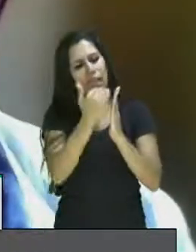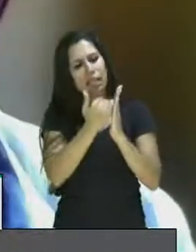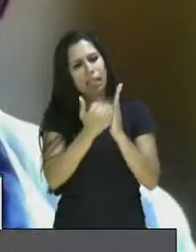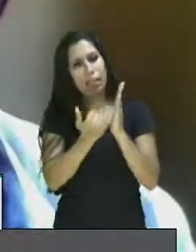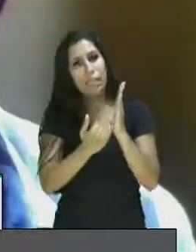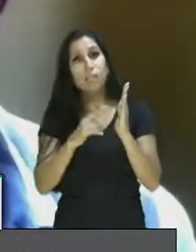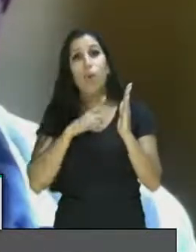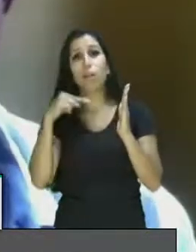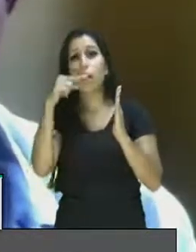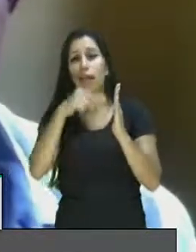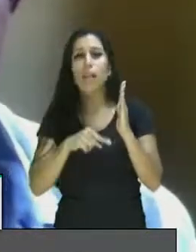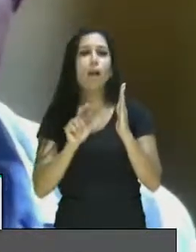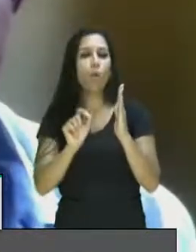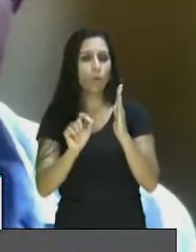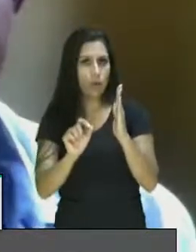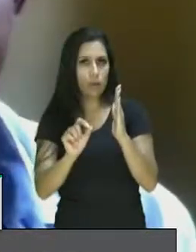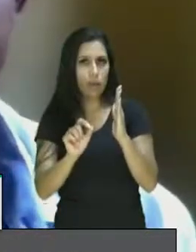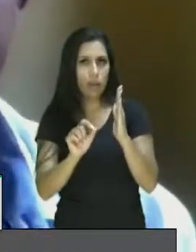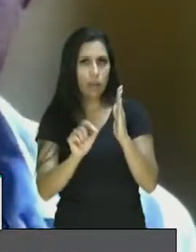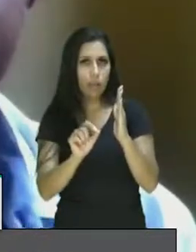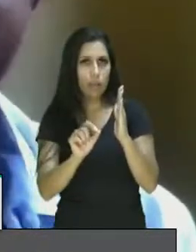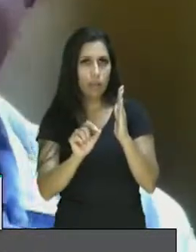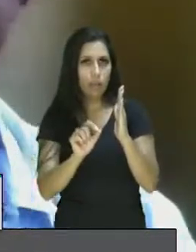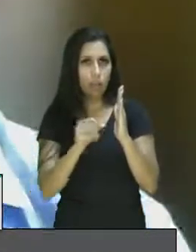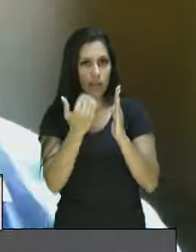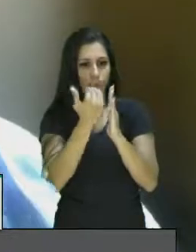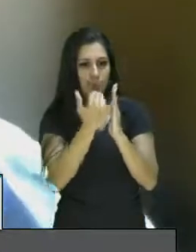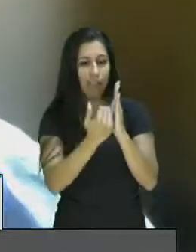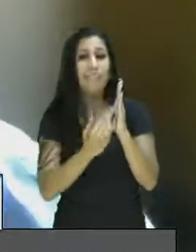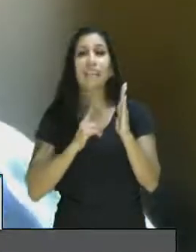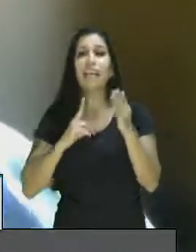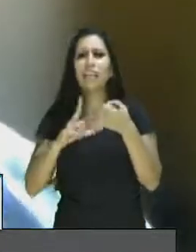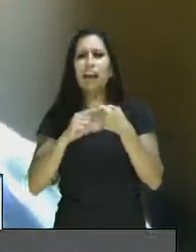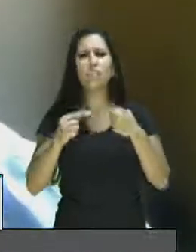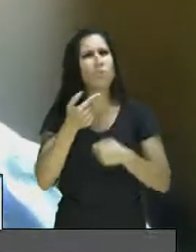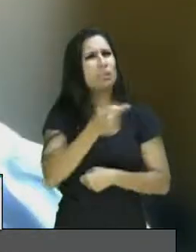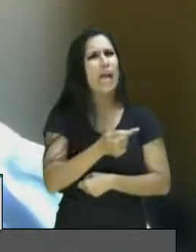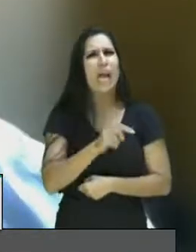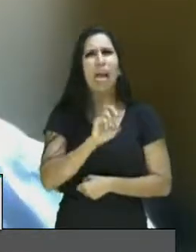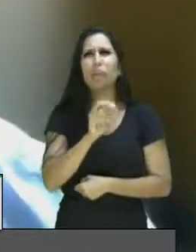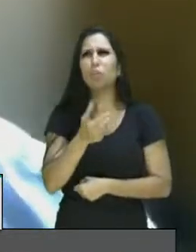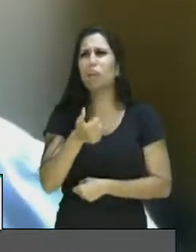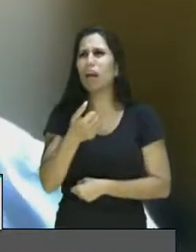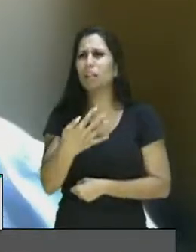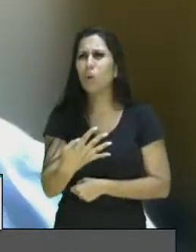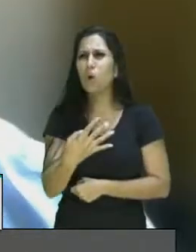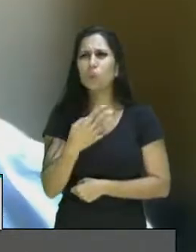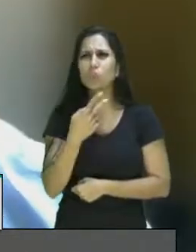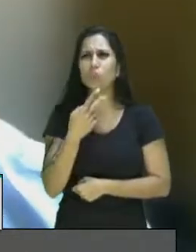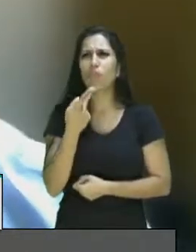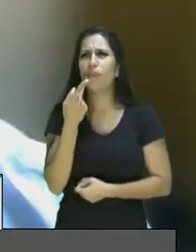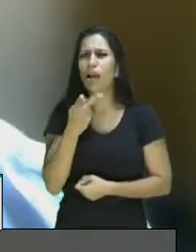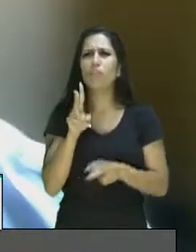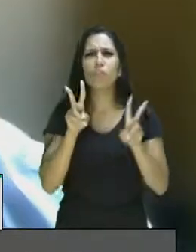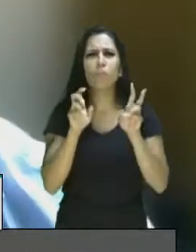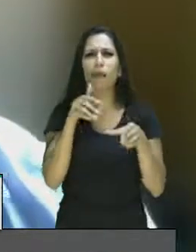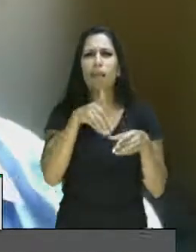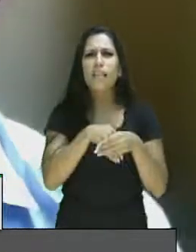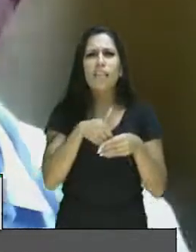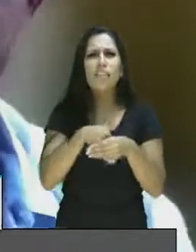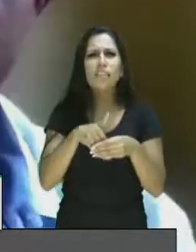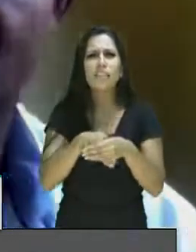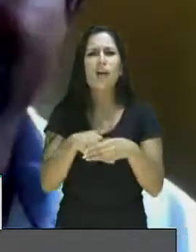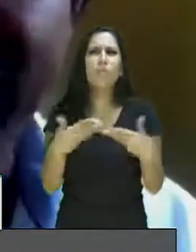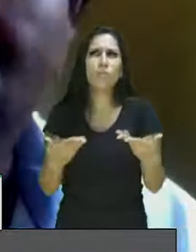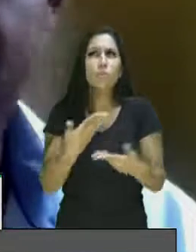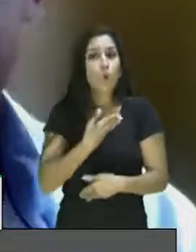dentro do decreto, se eu não me engano, o artigo 7, o artigo 14, falando sobre a questão das eleições, e